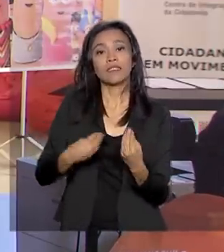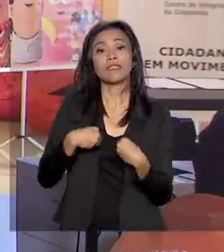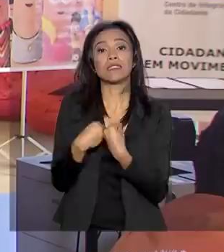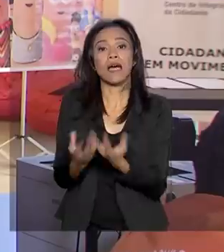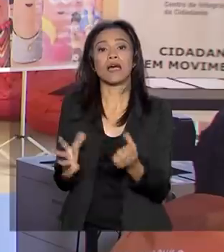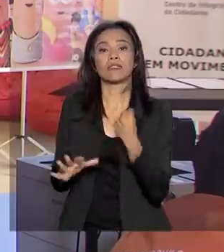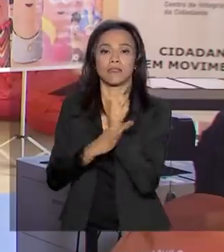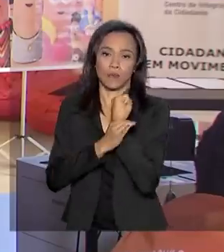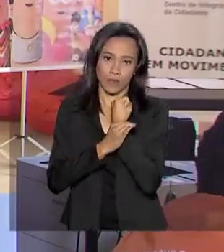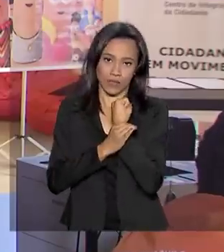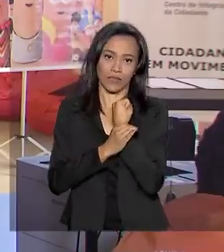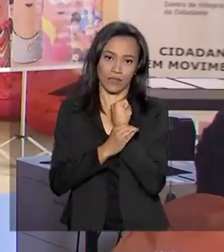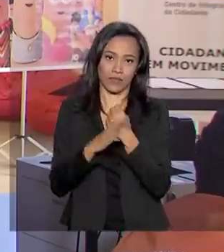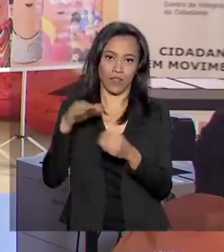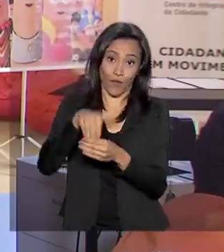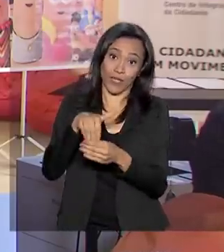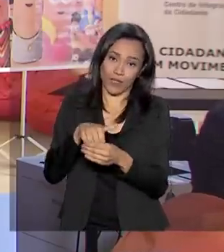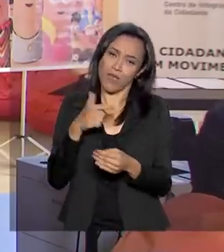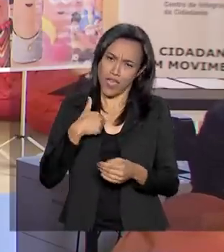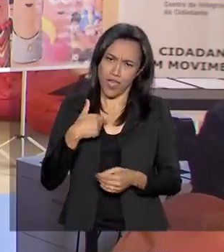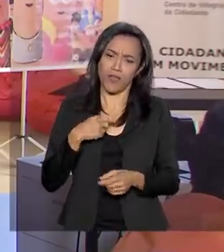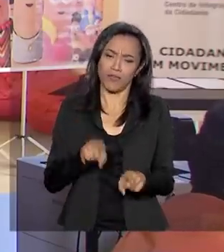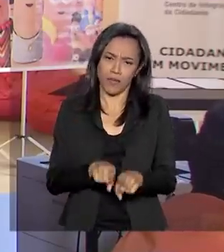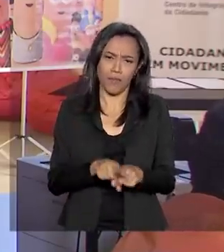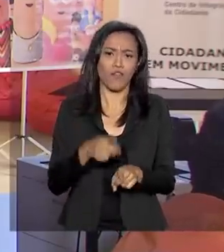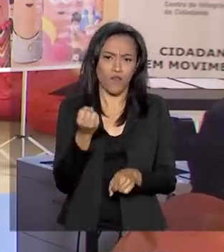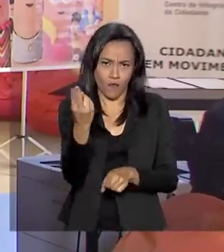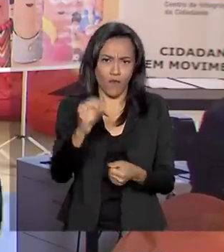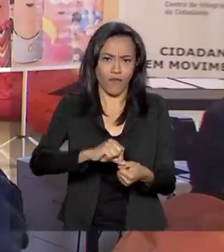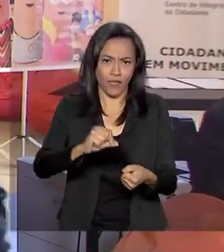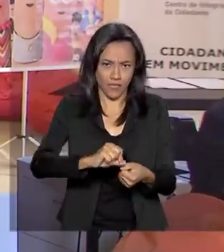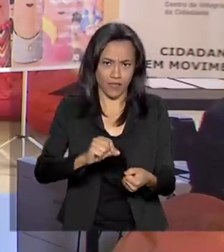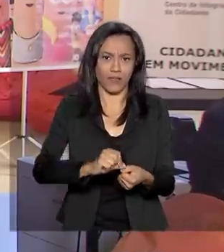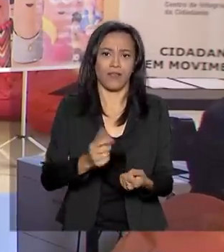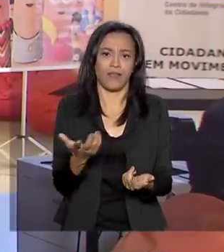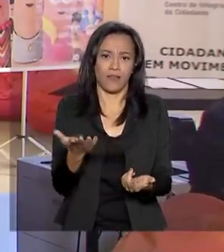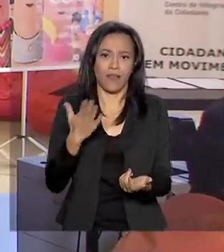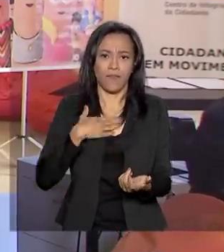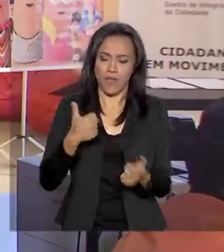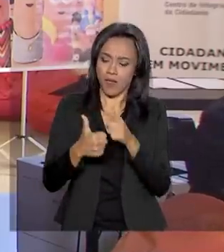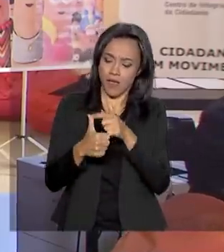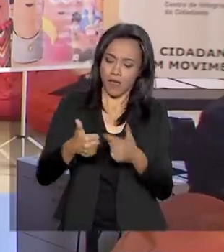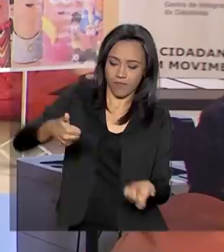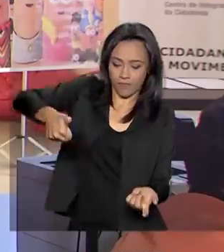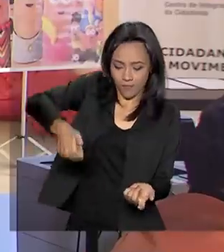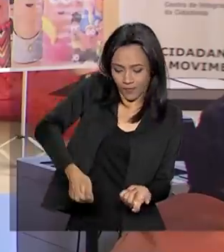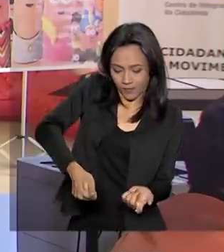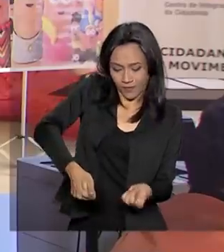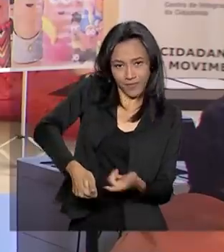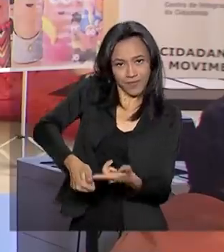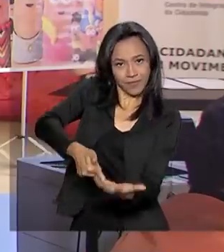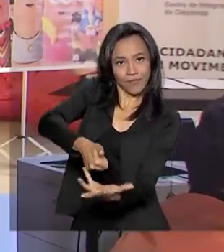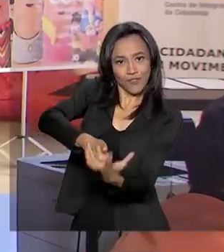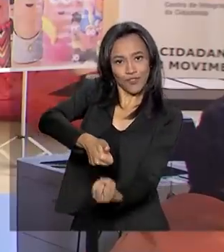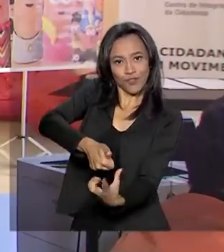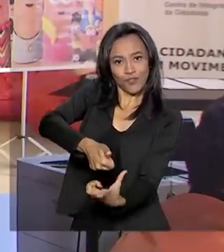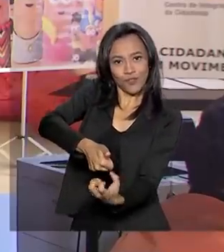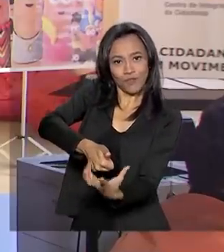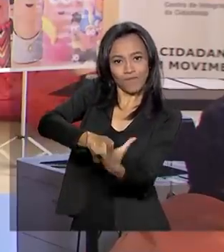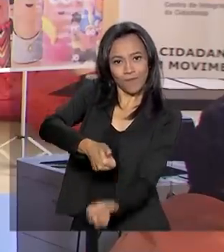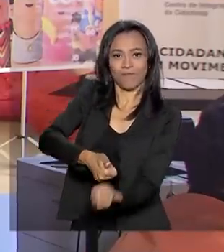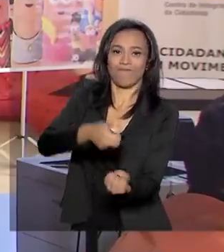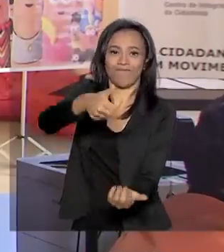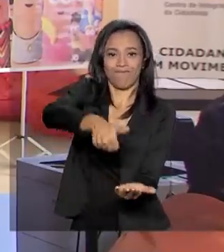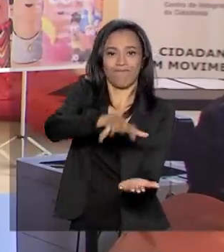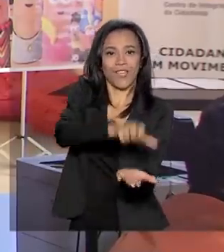as eleições. Eu mesmo, daqui a pouquinho, vou aproveitar para fazer o cadastramento, deixar minha impressão digital ali para ficar em dia com a Justiça Eleitoral